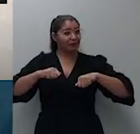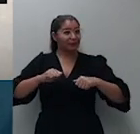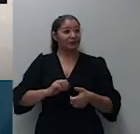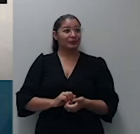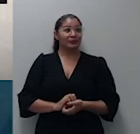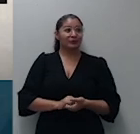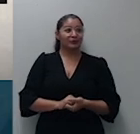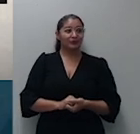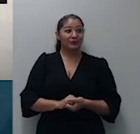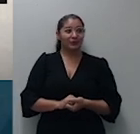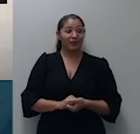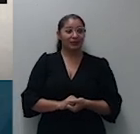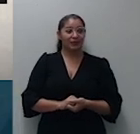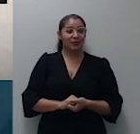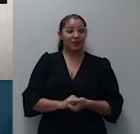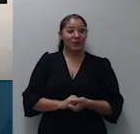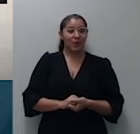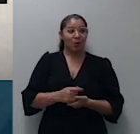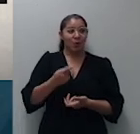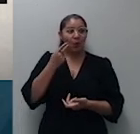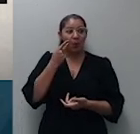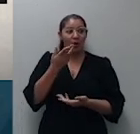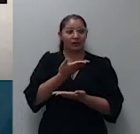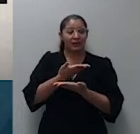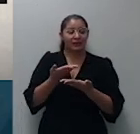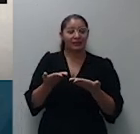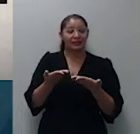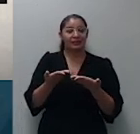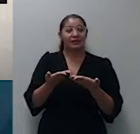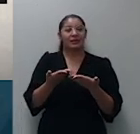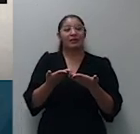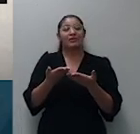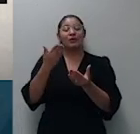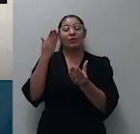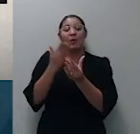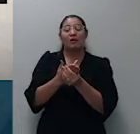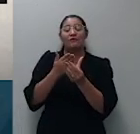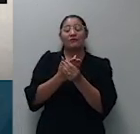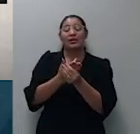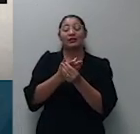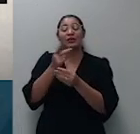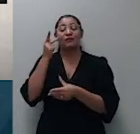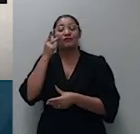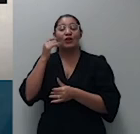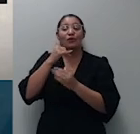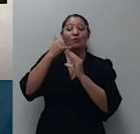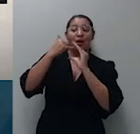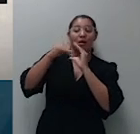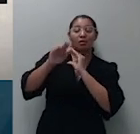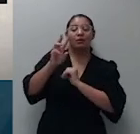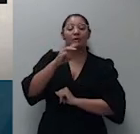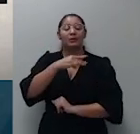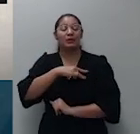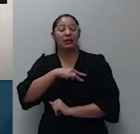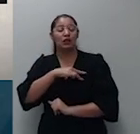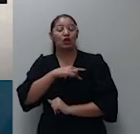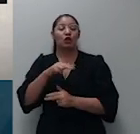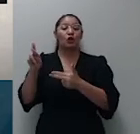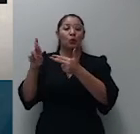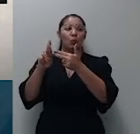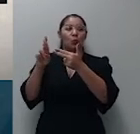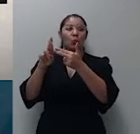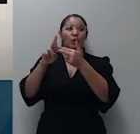matéria pática providência inviável em série de recurso especial em razão do óbito da súmula 7